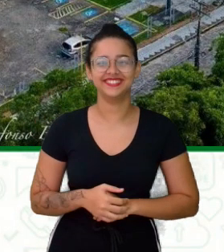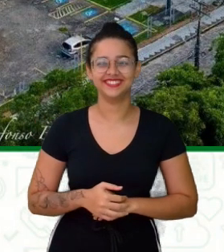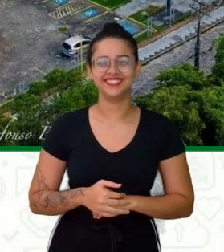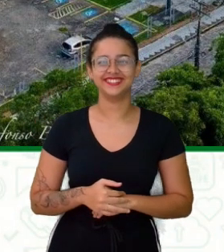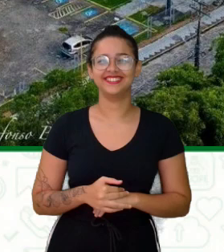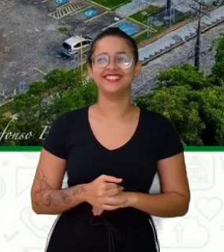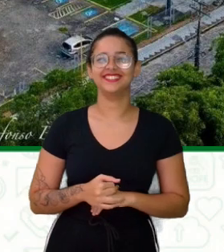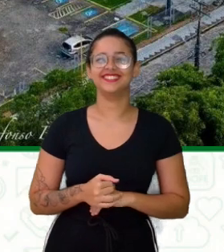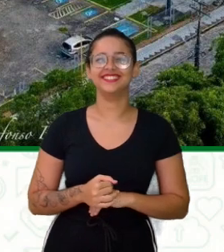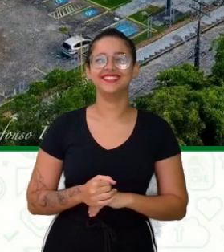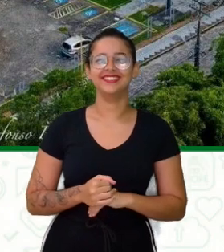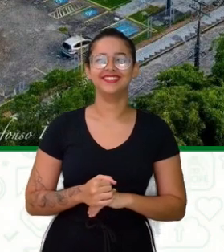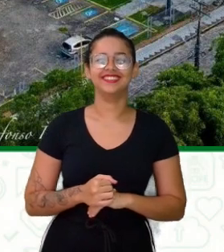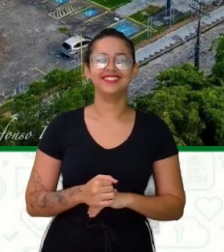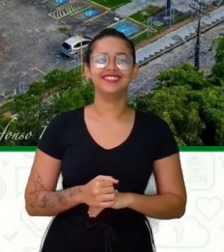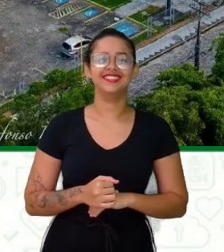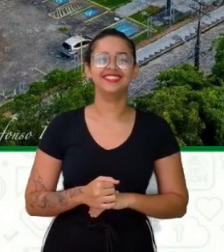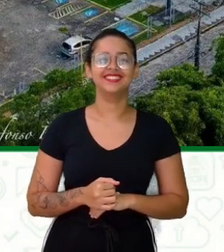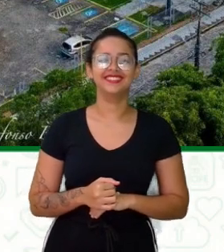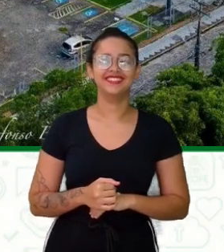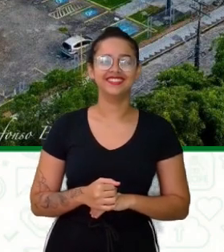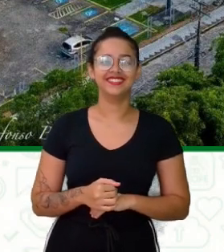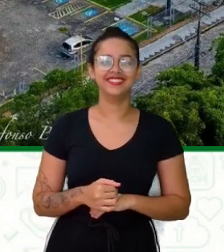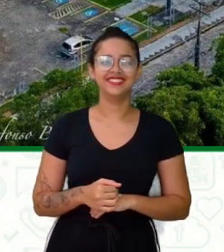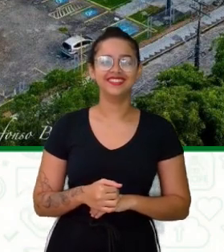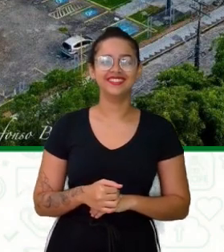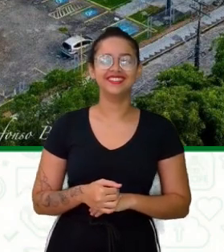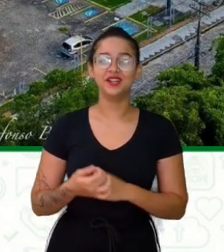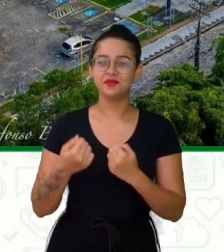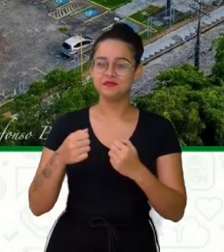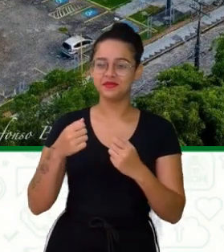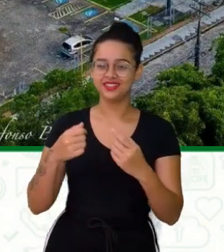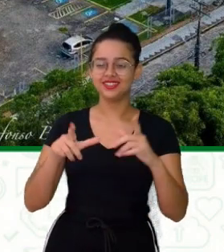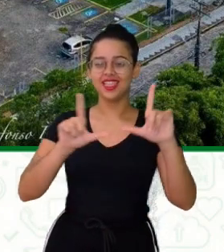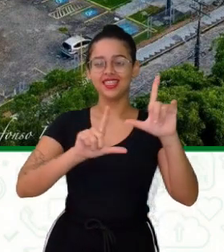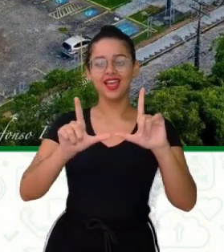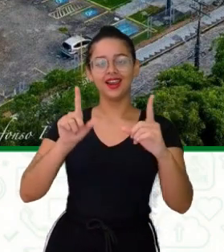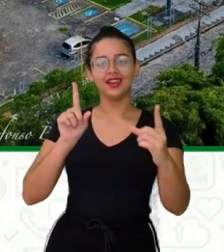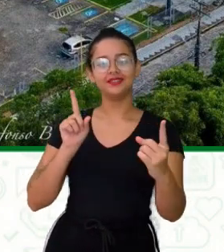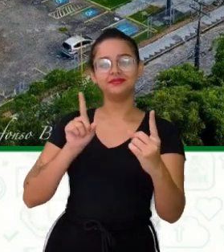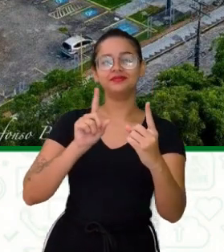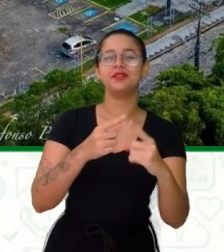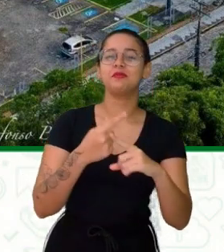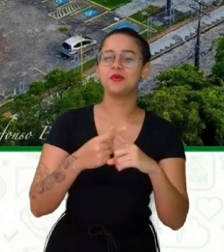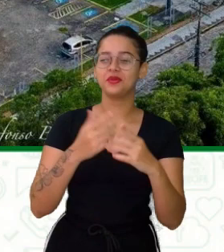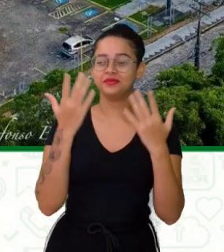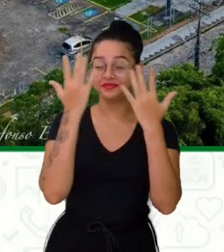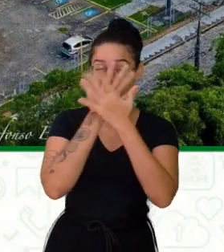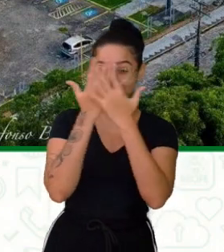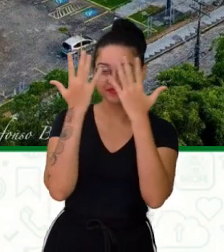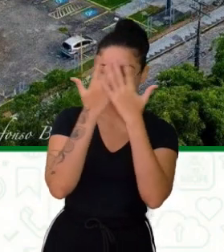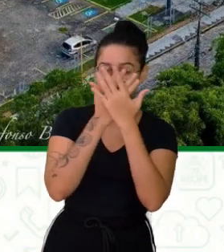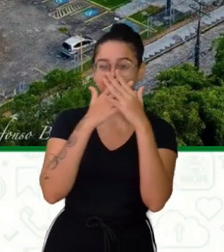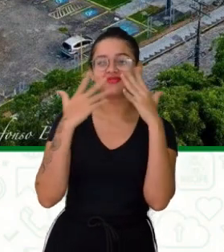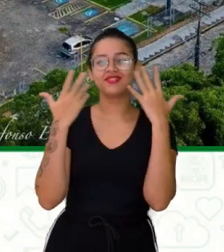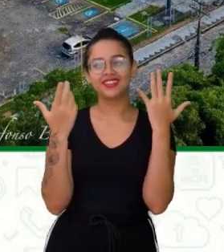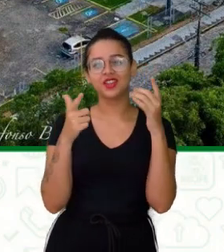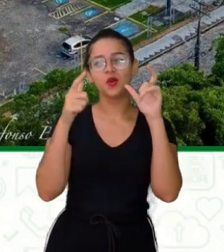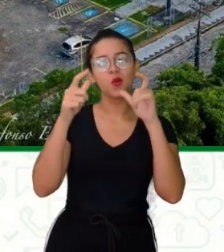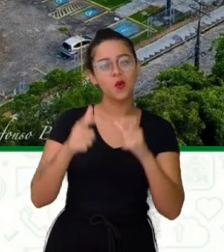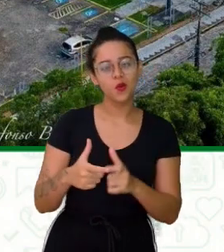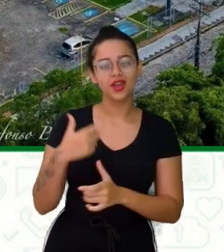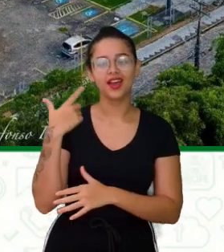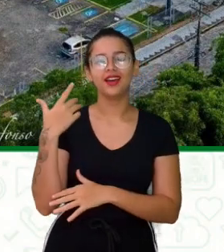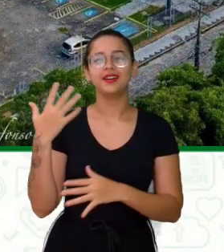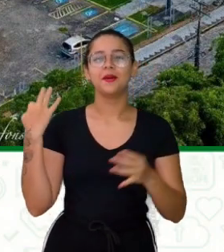Demorou Entrar na tela Por isso que o professor Tem que se aproximar Já não favorece Tanta visão Pontos atrativos